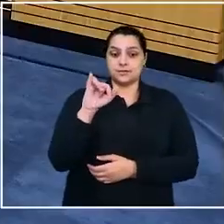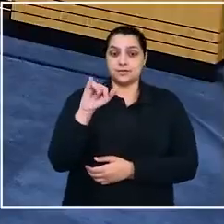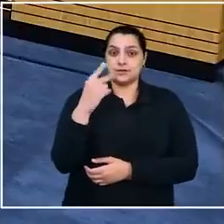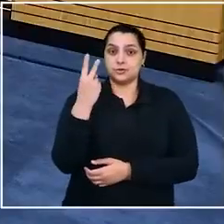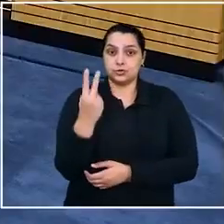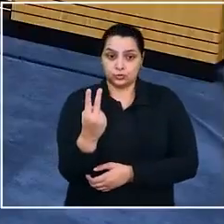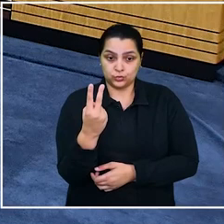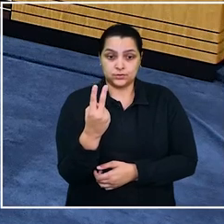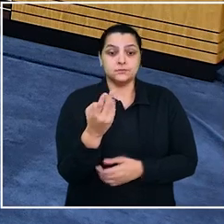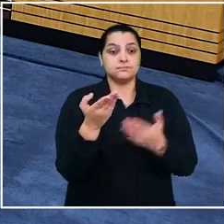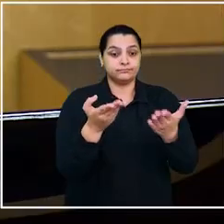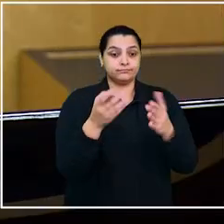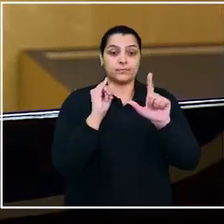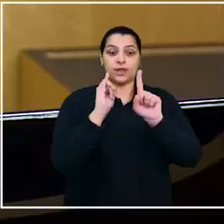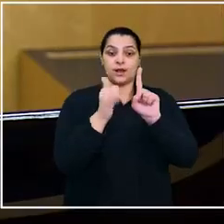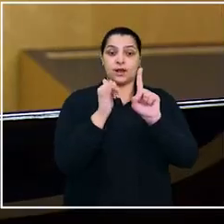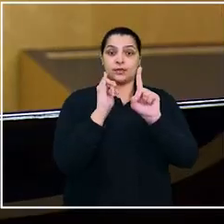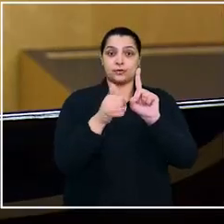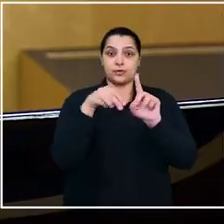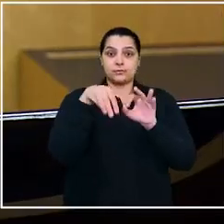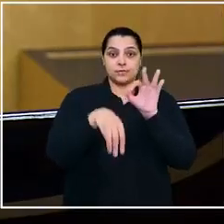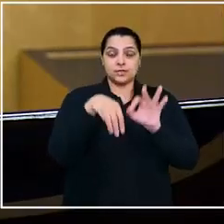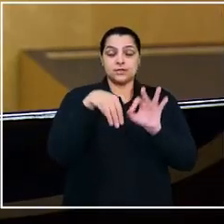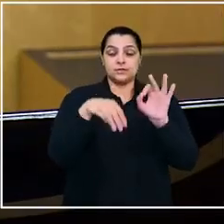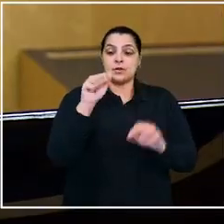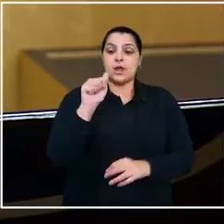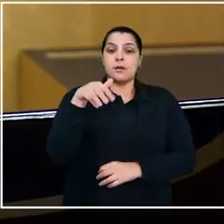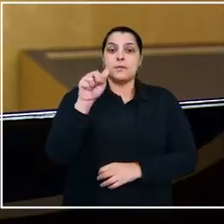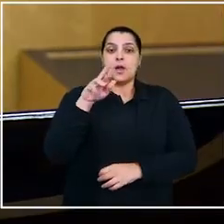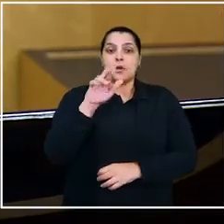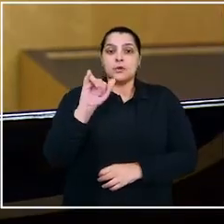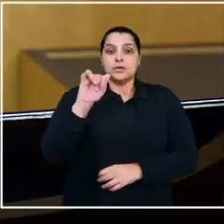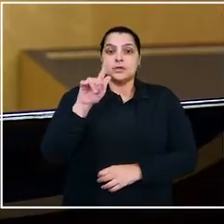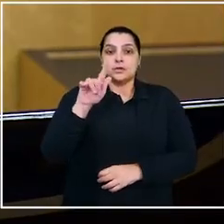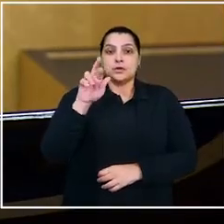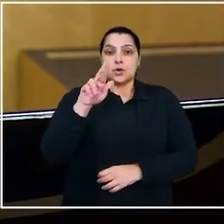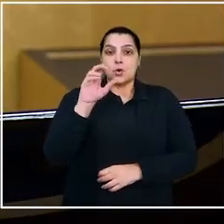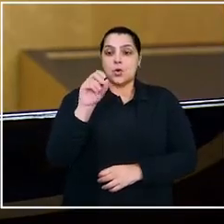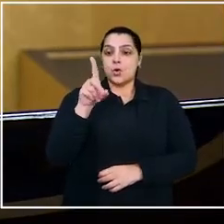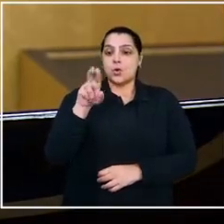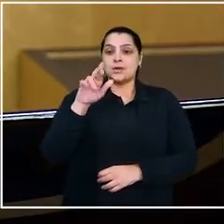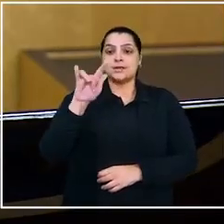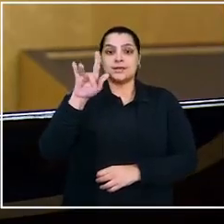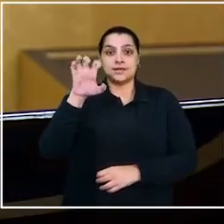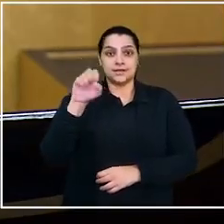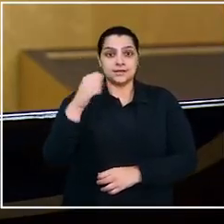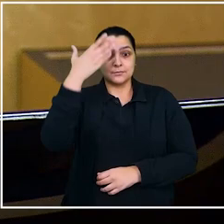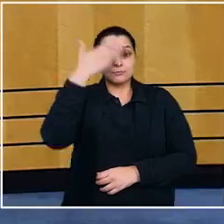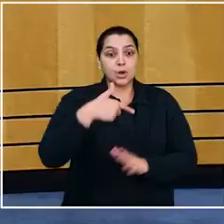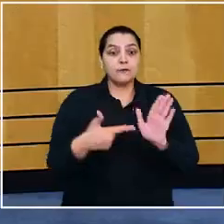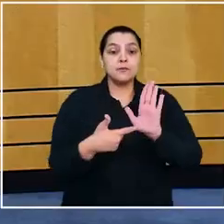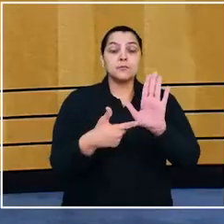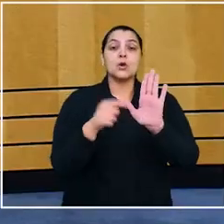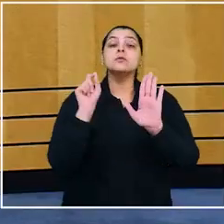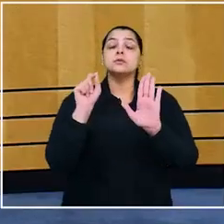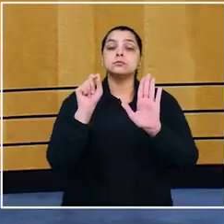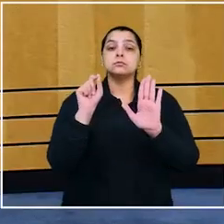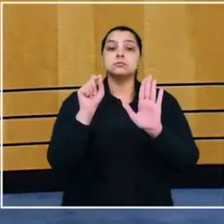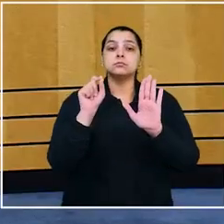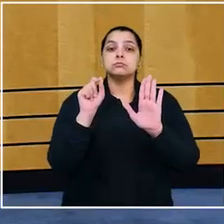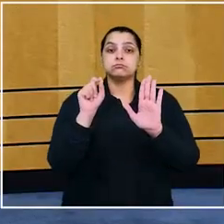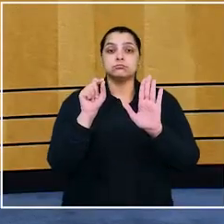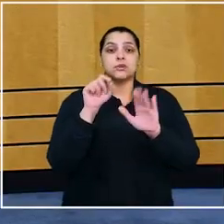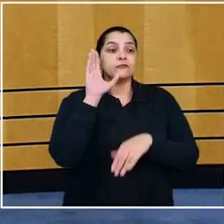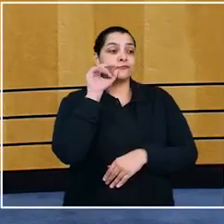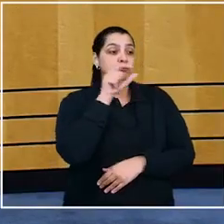2 de dissídios individuais, o relator foi o ministro Amaury Rodrigues. Na avaliação dele, as provas demonstram que o